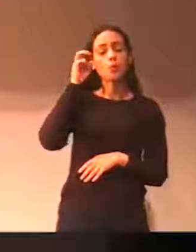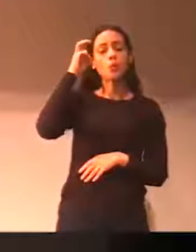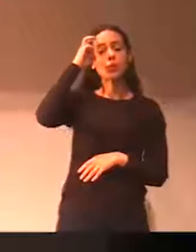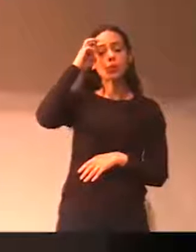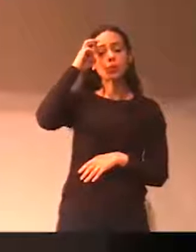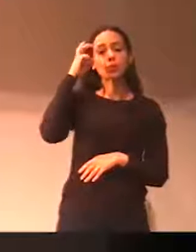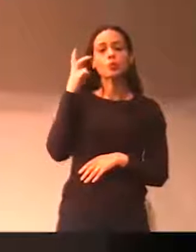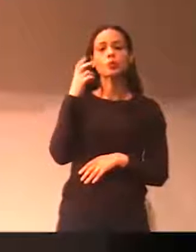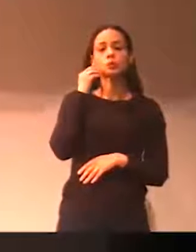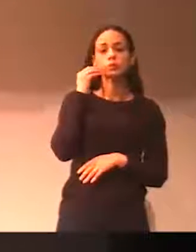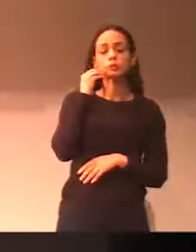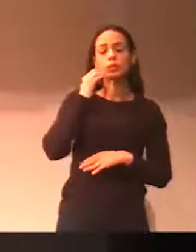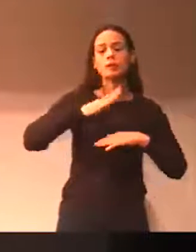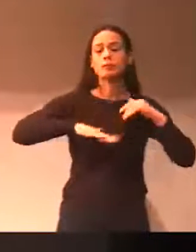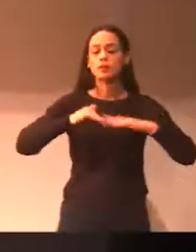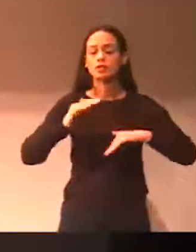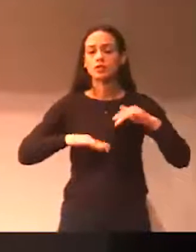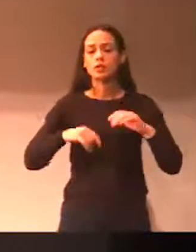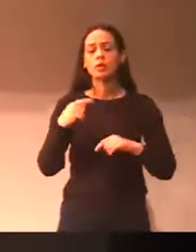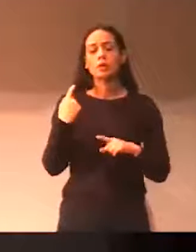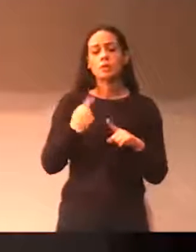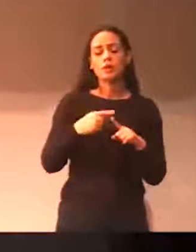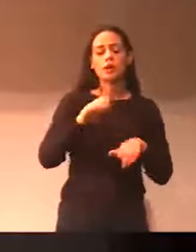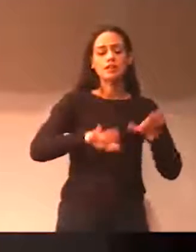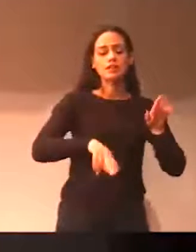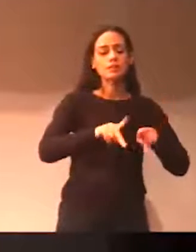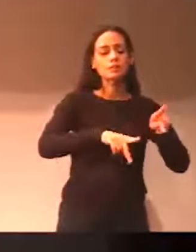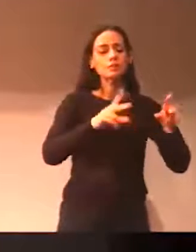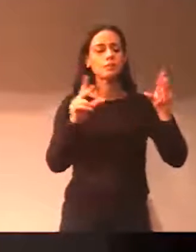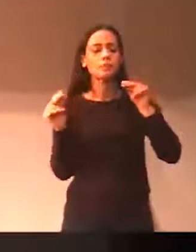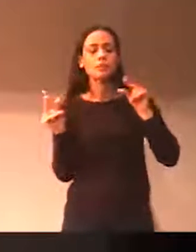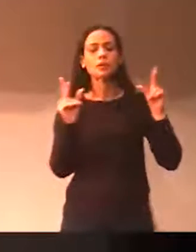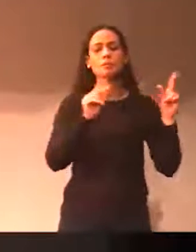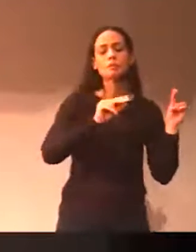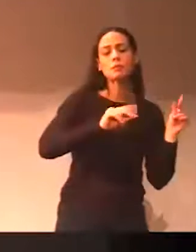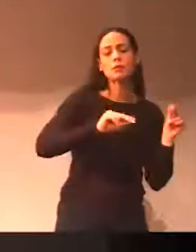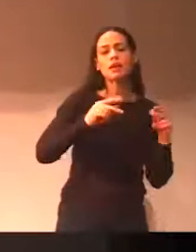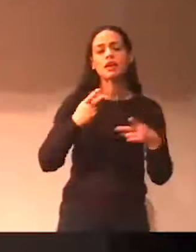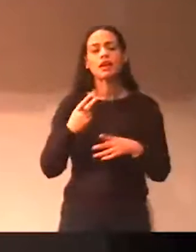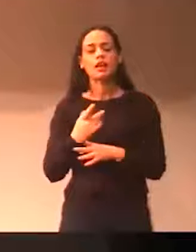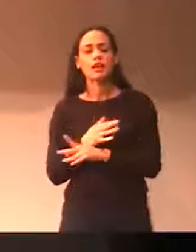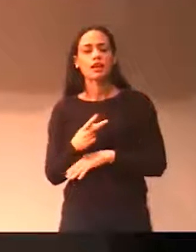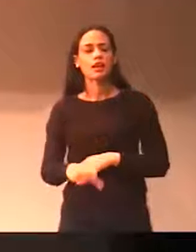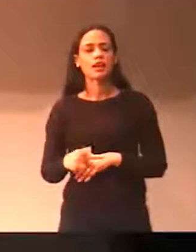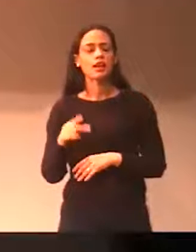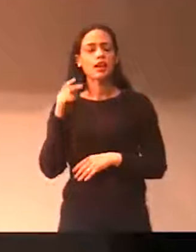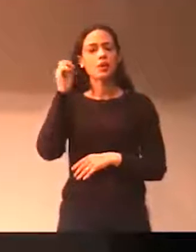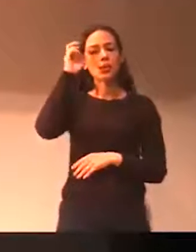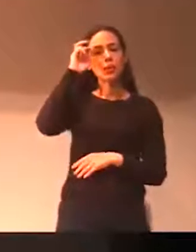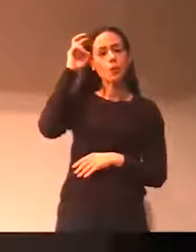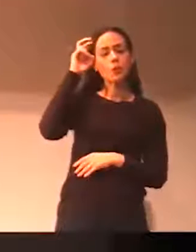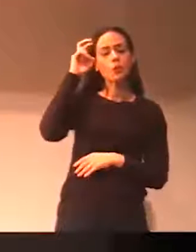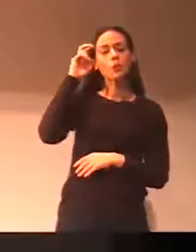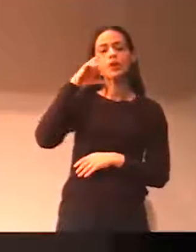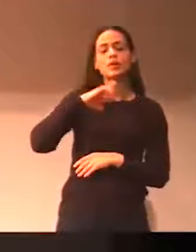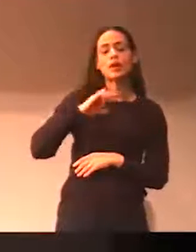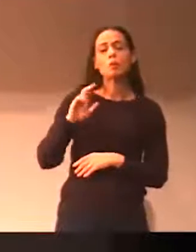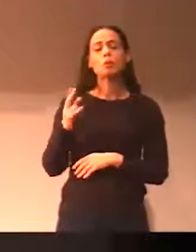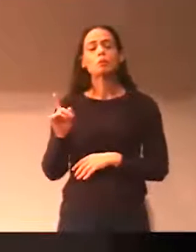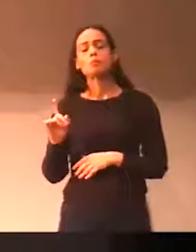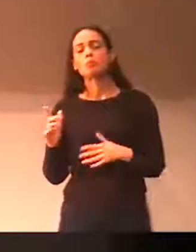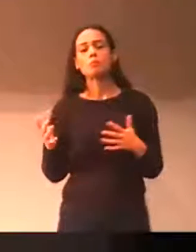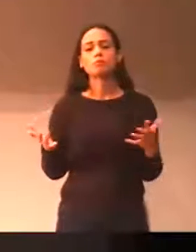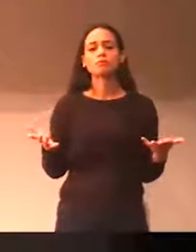eu escuto muita gente também falando, a cidade tem cultura, a cidade não tem cultura, mas a participação dos adultos não foi o esperado. Conversei